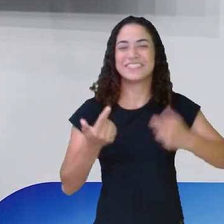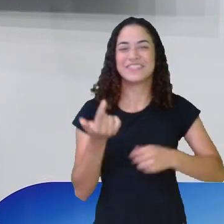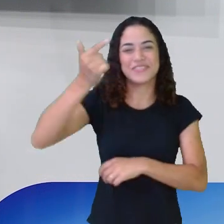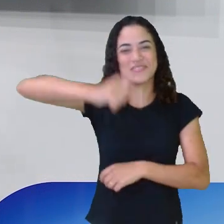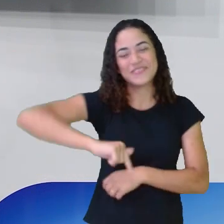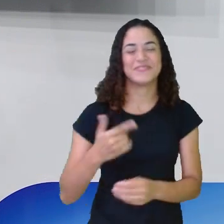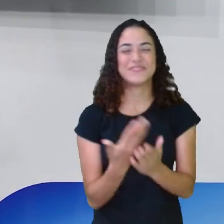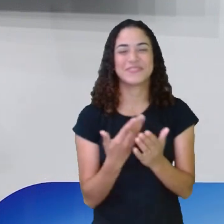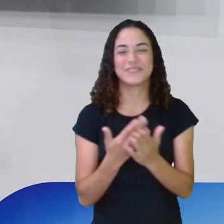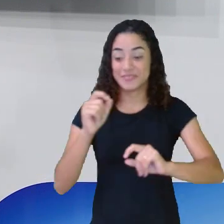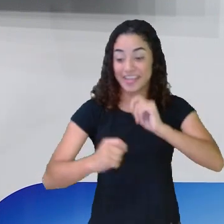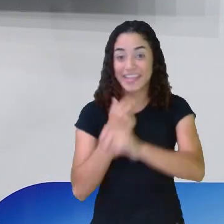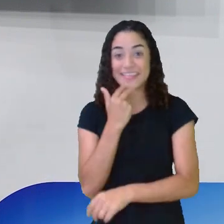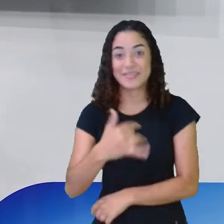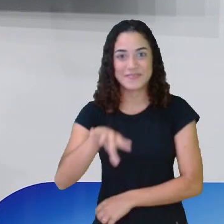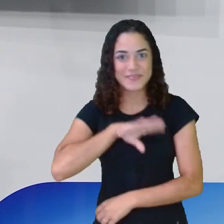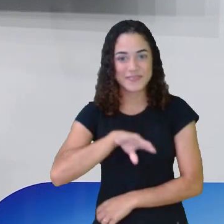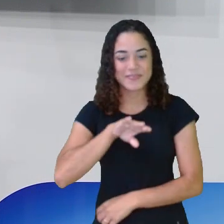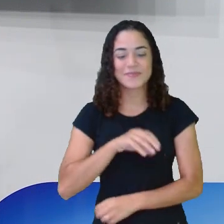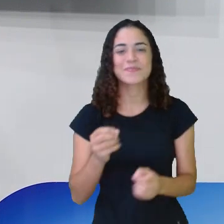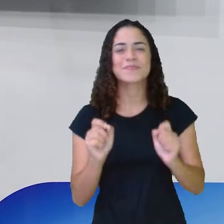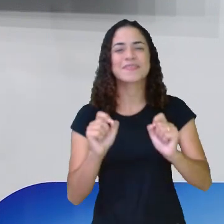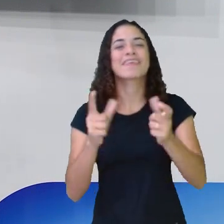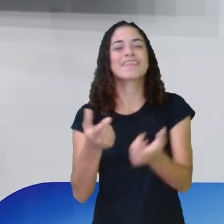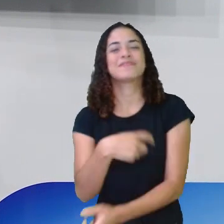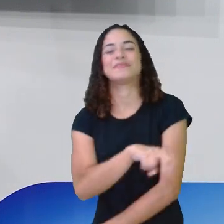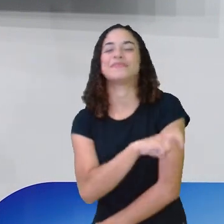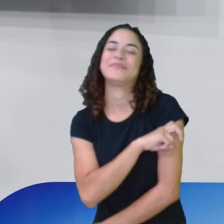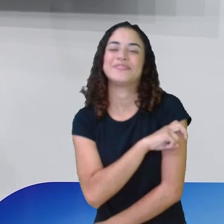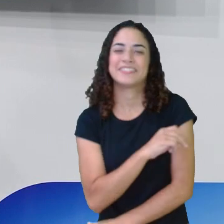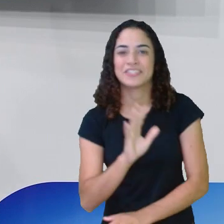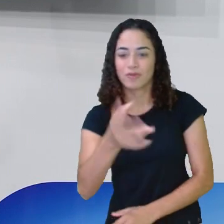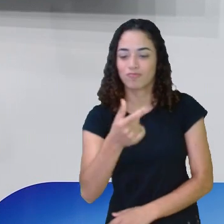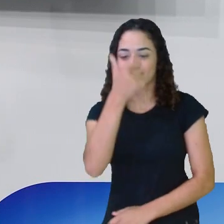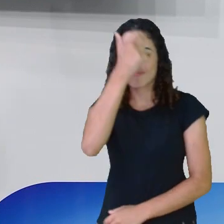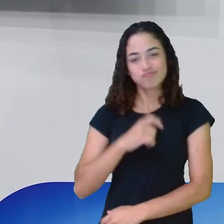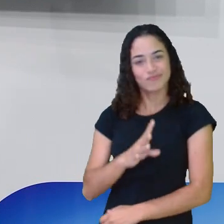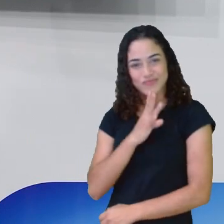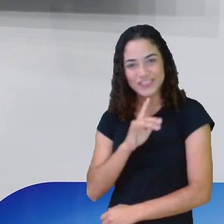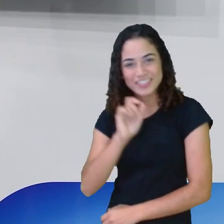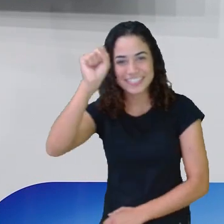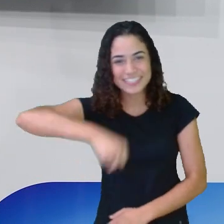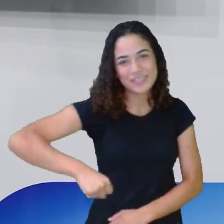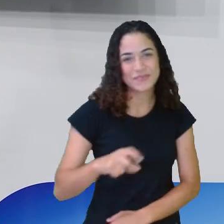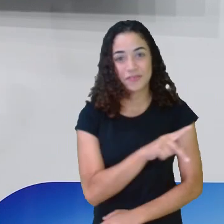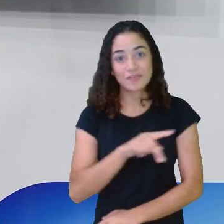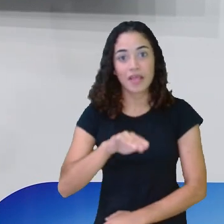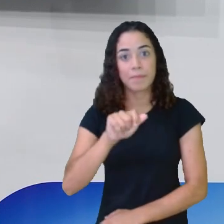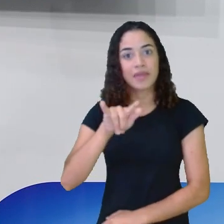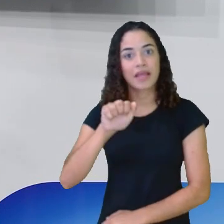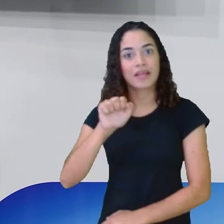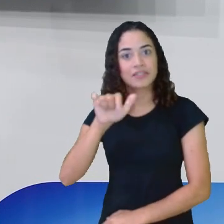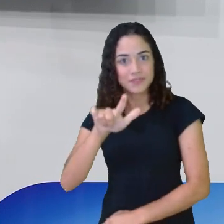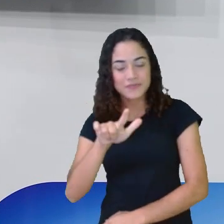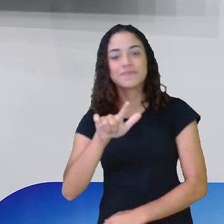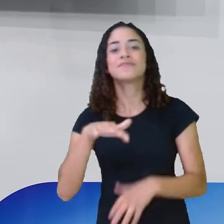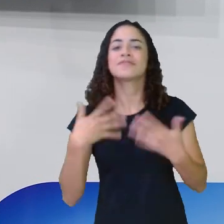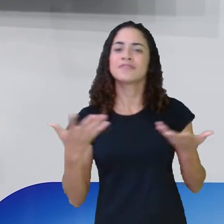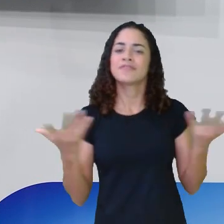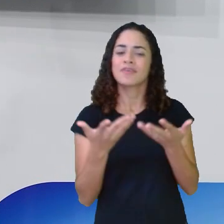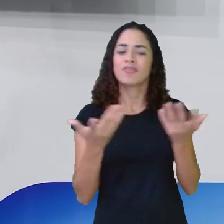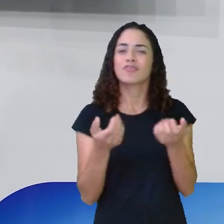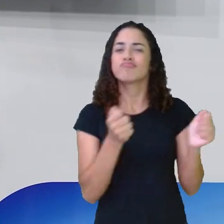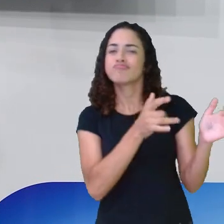mais uma aula de língua portuguesa para os quintos anos. Você já me conhece, a professora Abigail Viana, vamos passar aí alguns